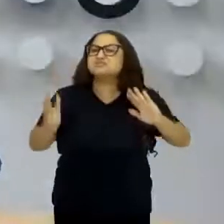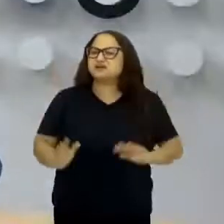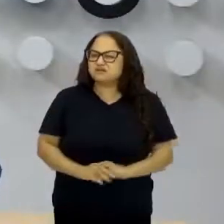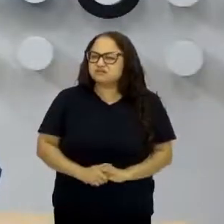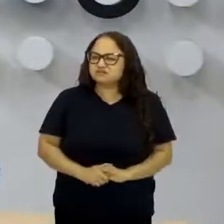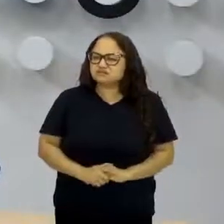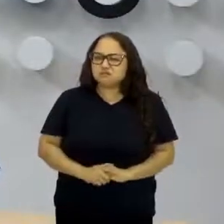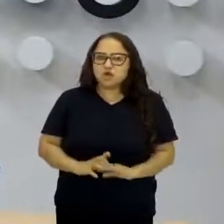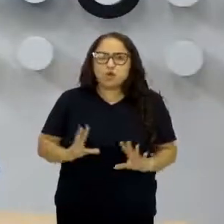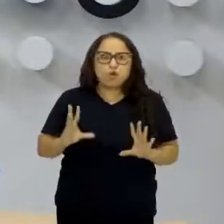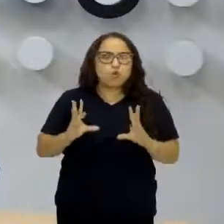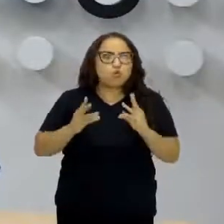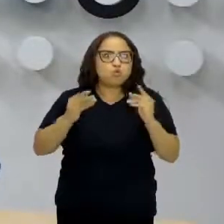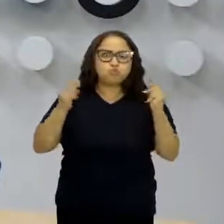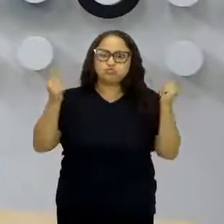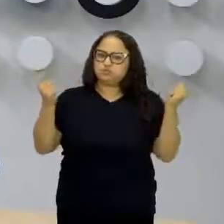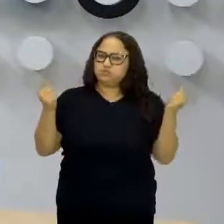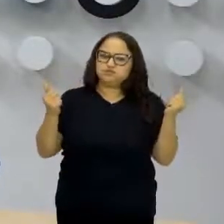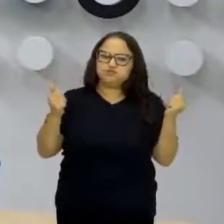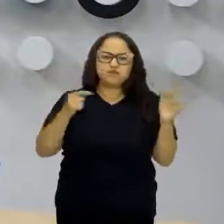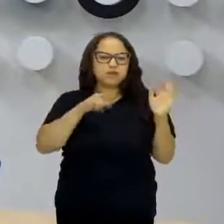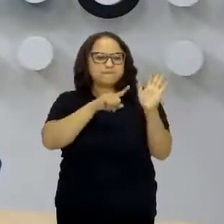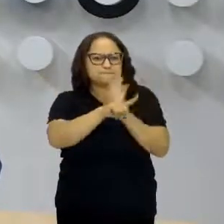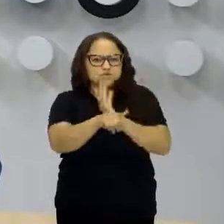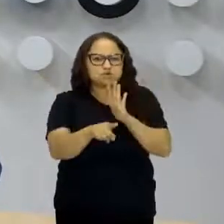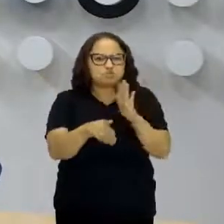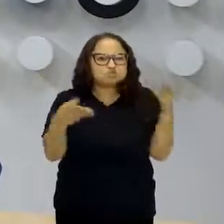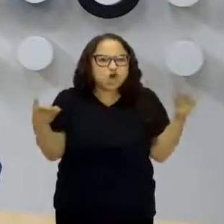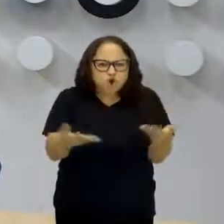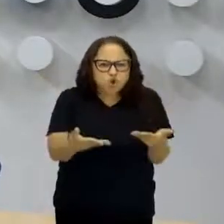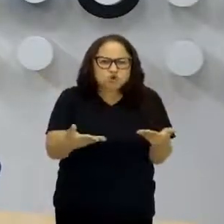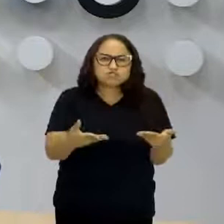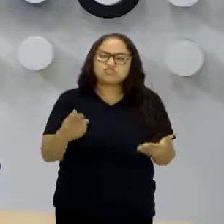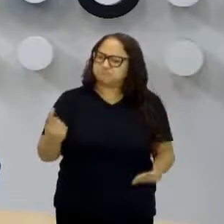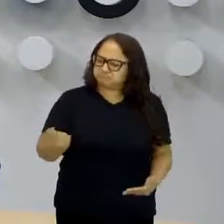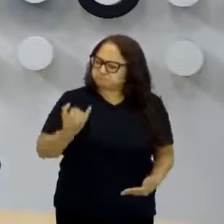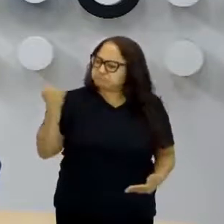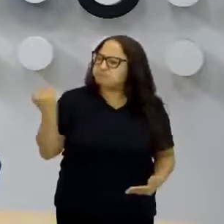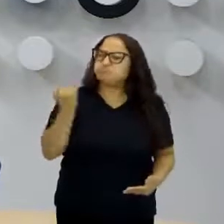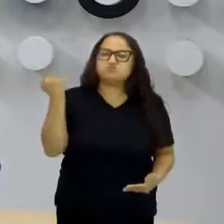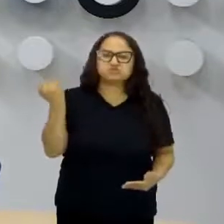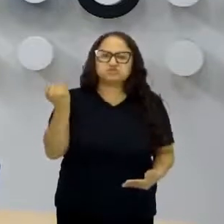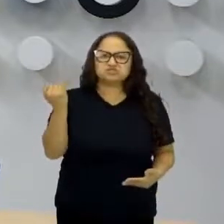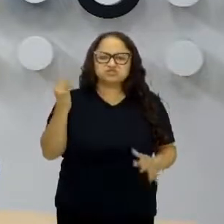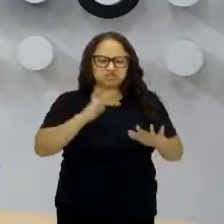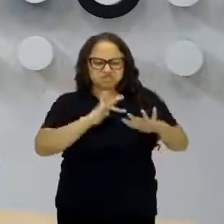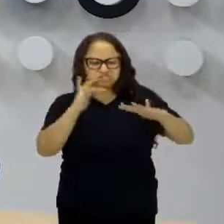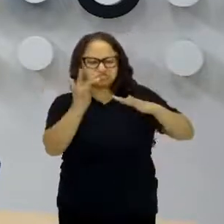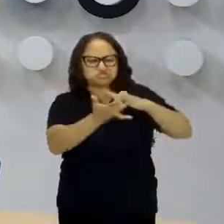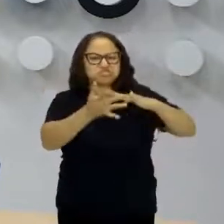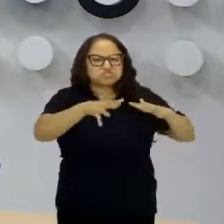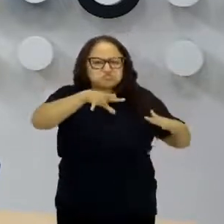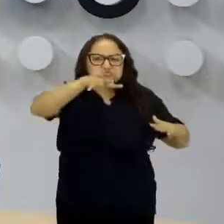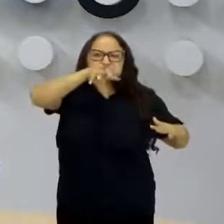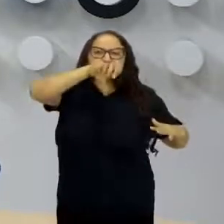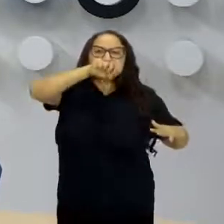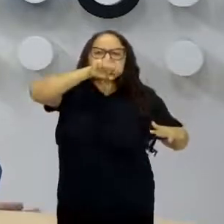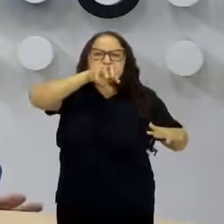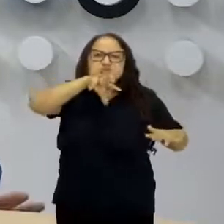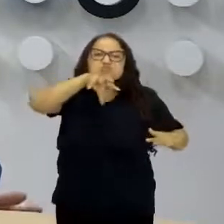né? Quando a gente fala de sociedade contemporânea, um mundo que respira redes sociais, né?